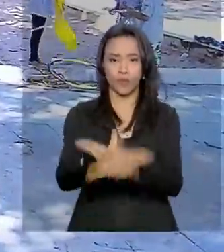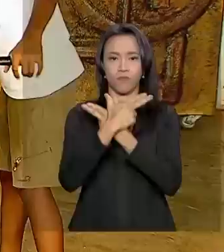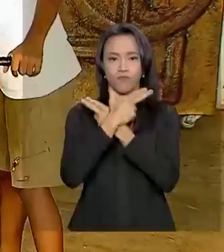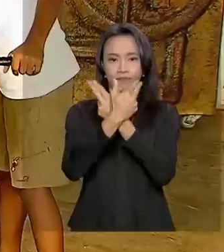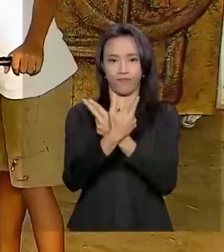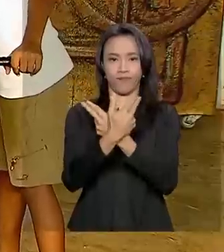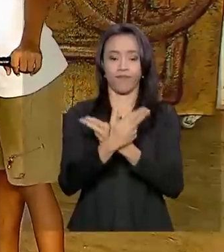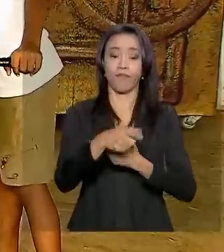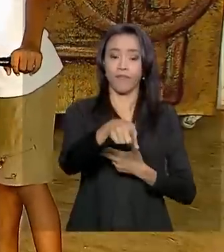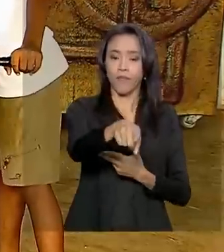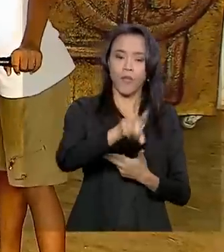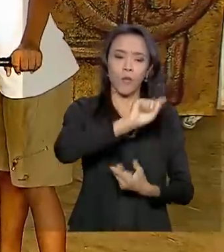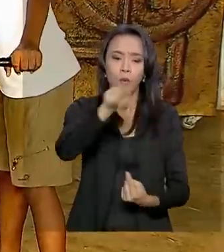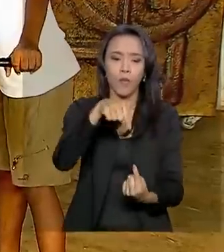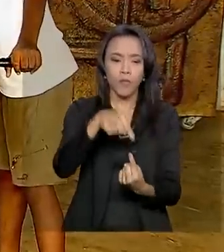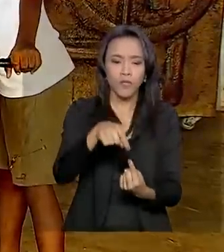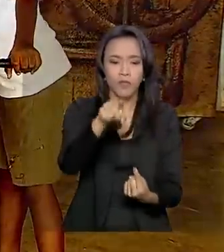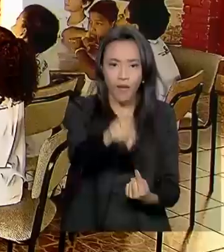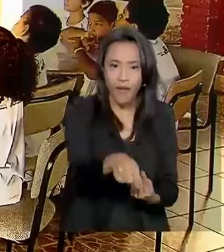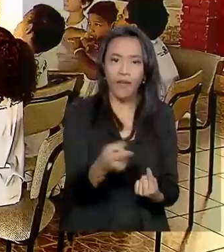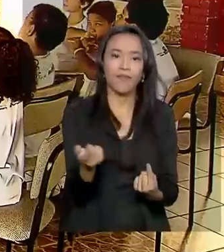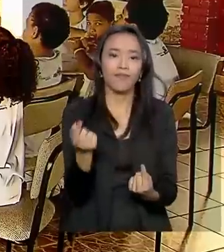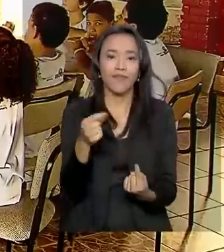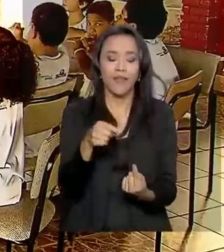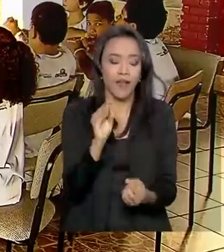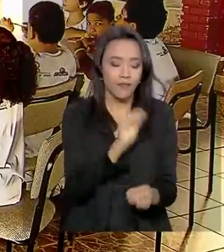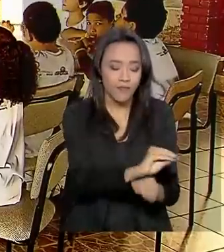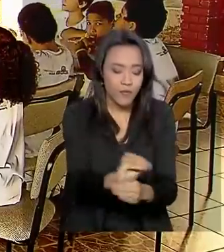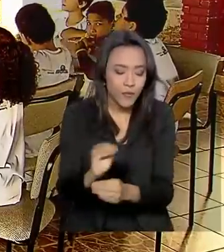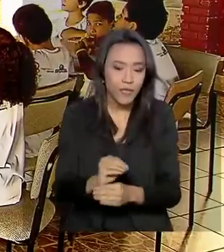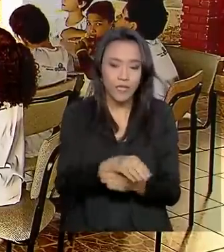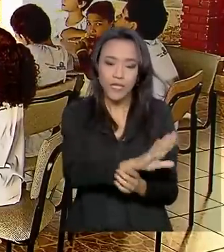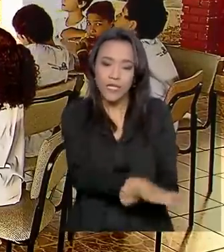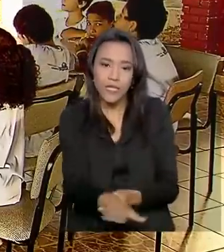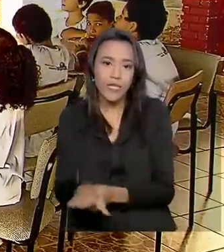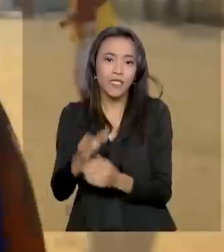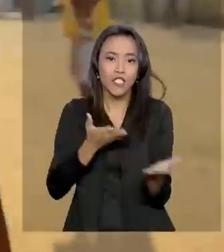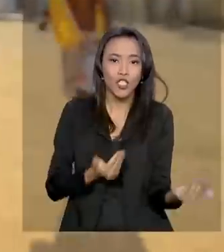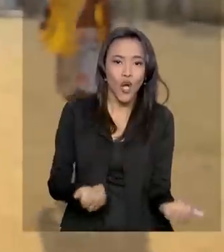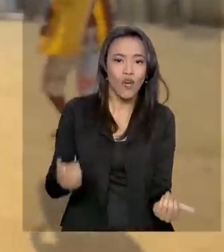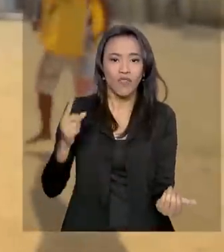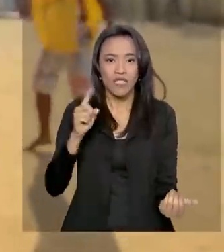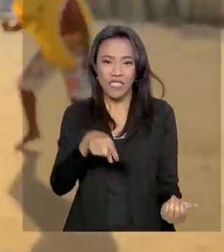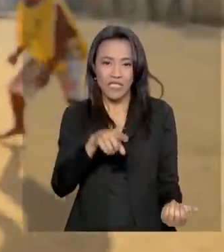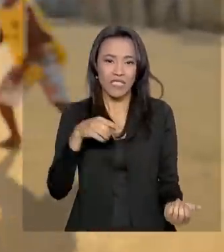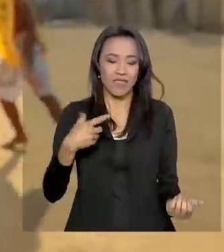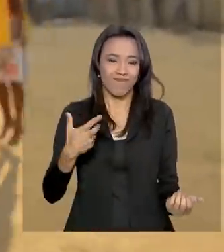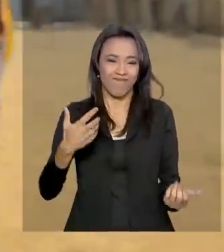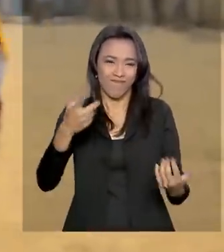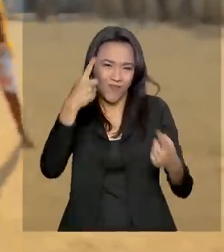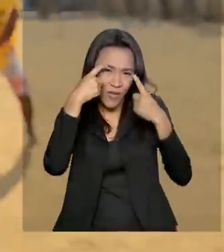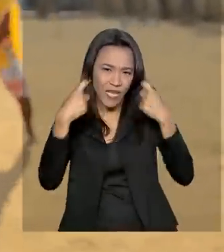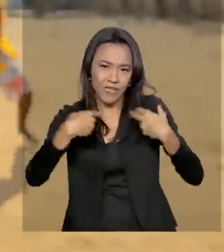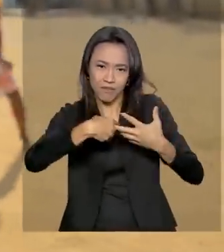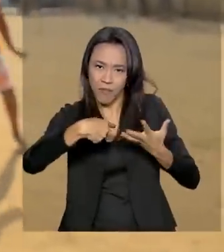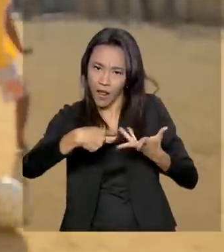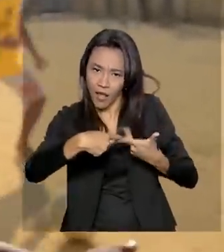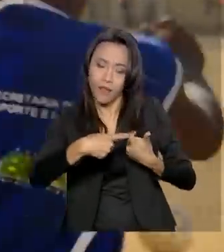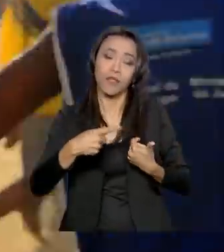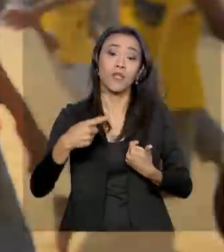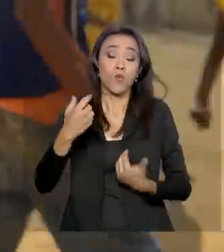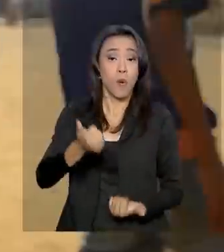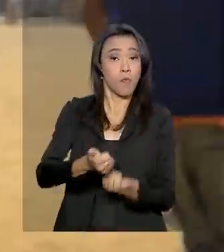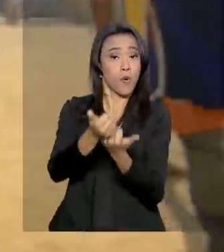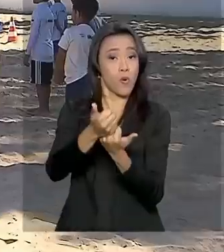Destinado ao atendimento de crianças e jovens em situação de vulnerabilidade, o Forças no Esporte tem como